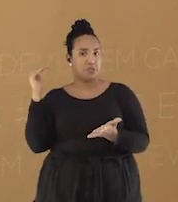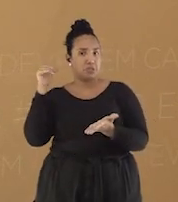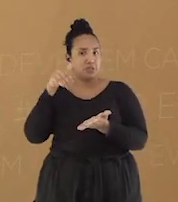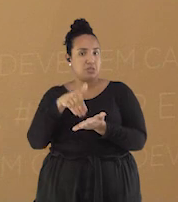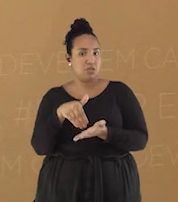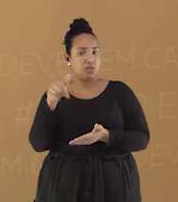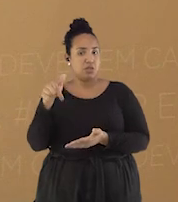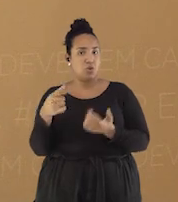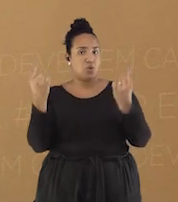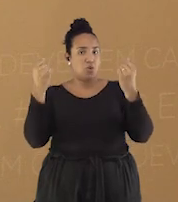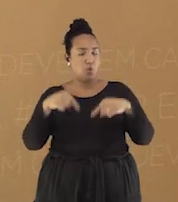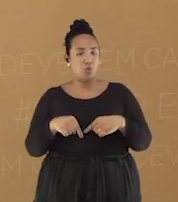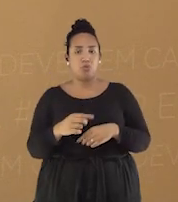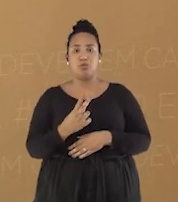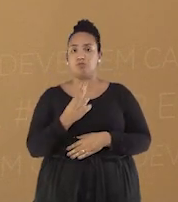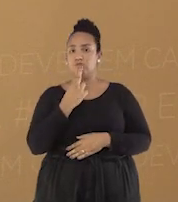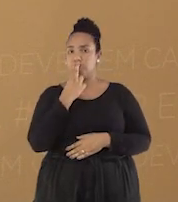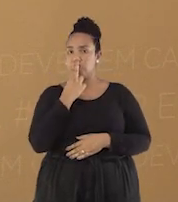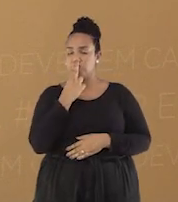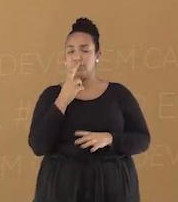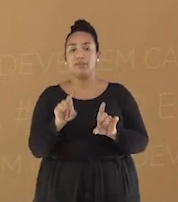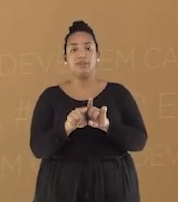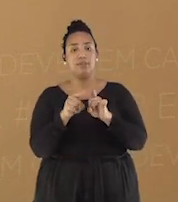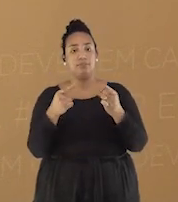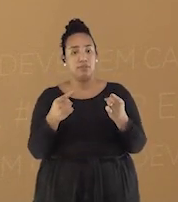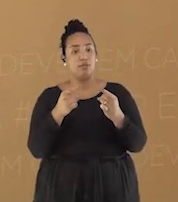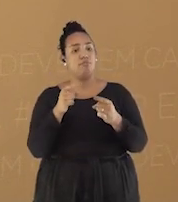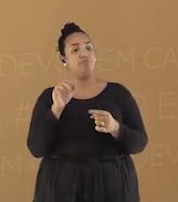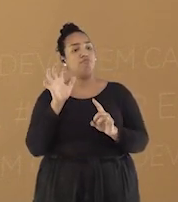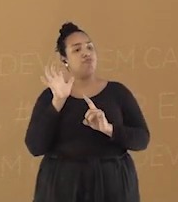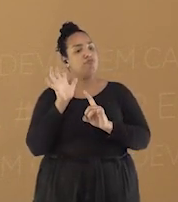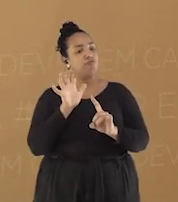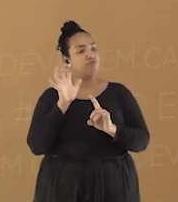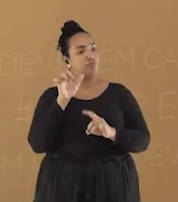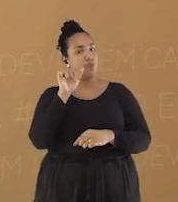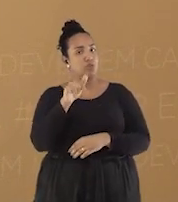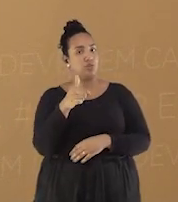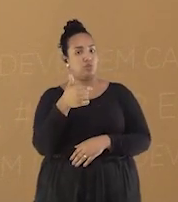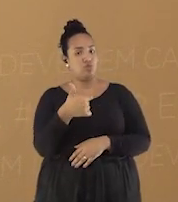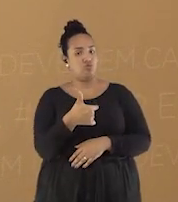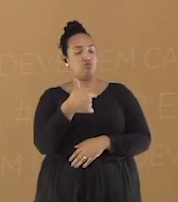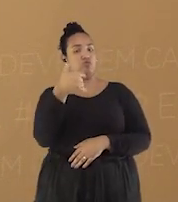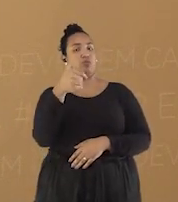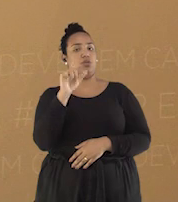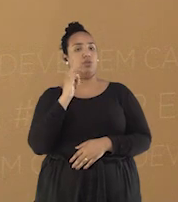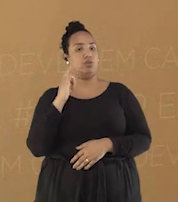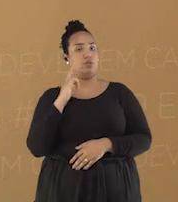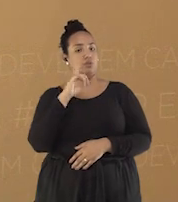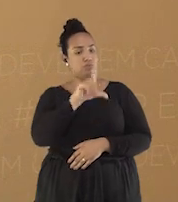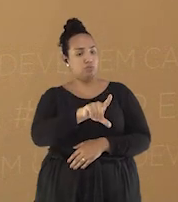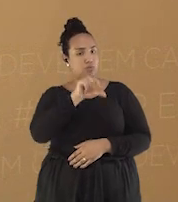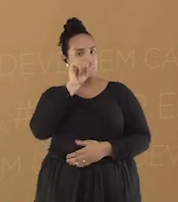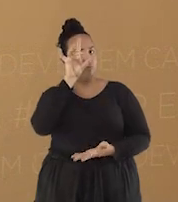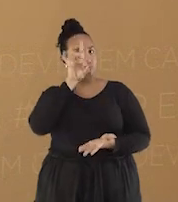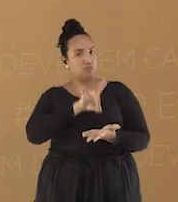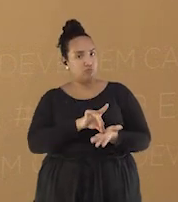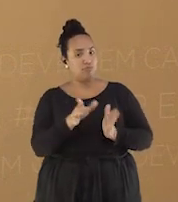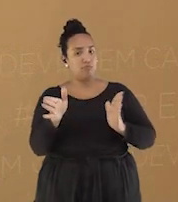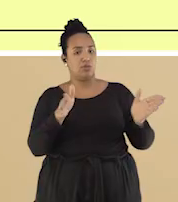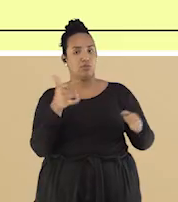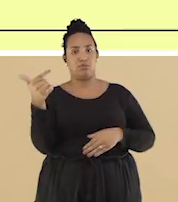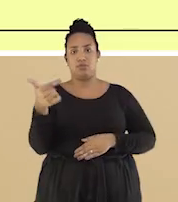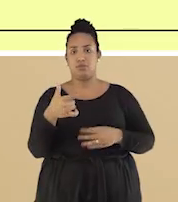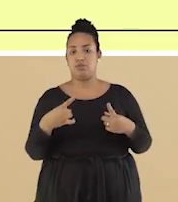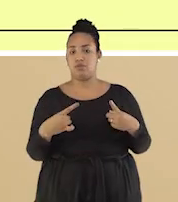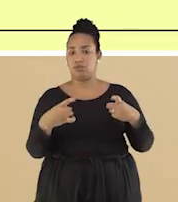nazifascismo de Hitler e pressionando o governo de Getúlio Vargas a tomar uma posição firme durante a Segunda Guerra Mundial.